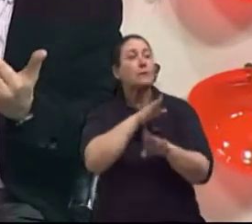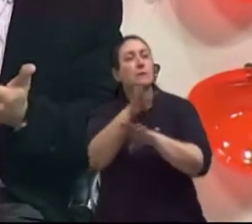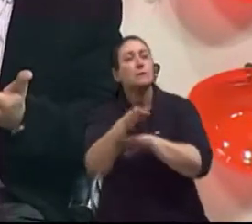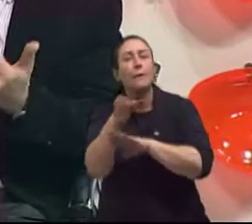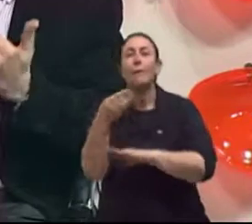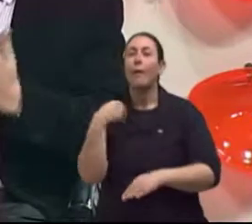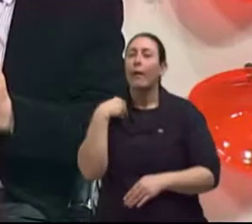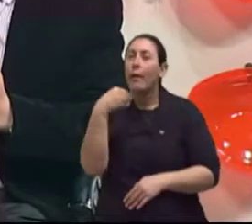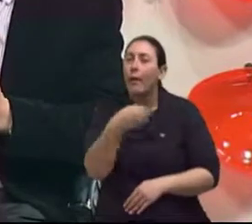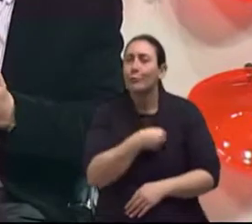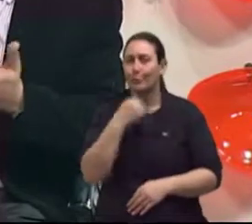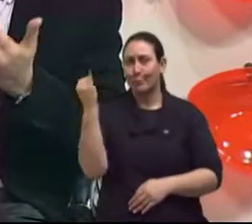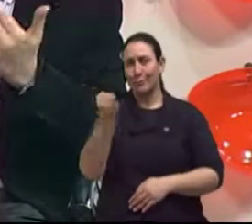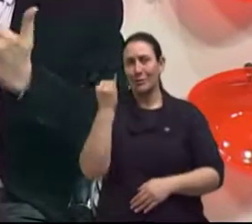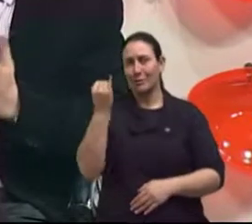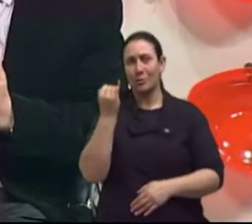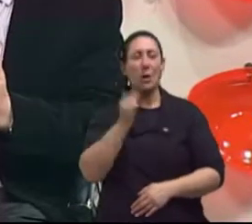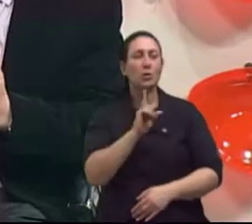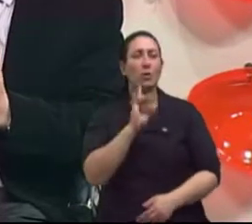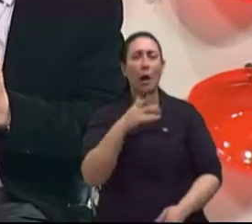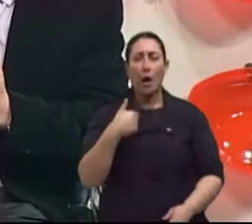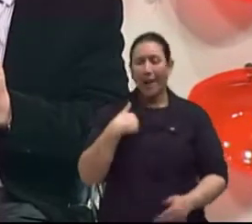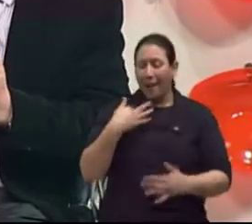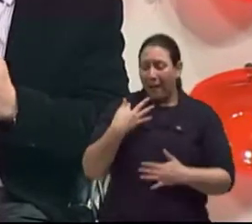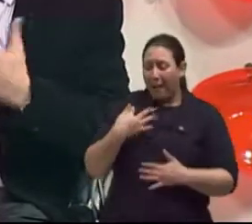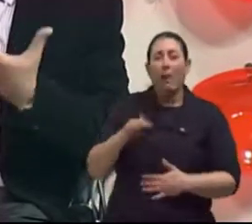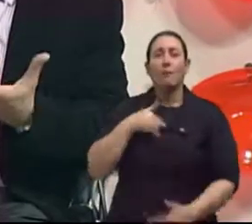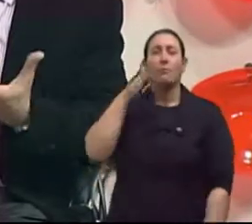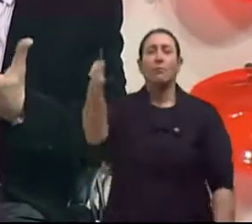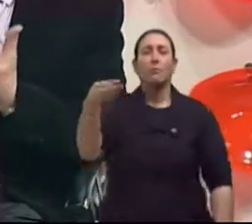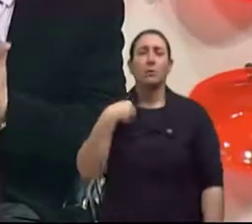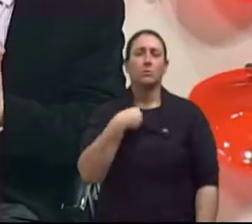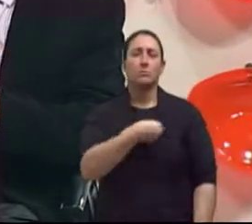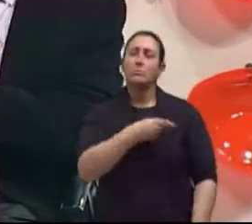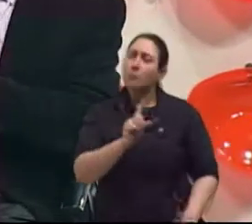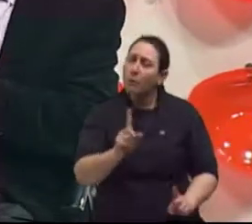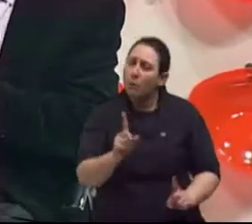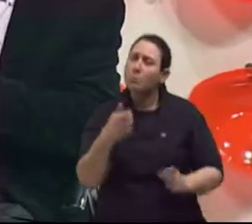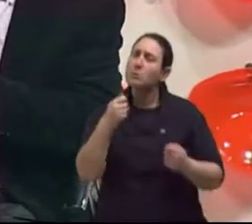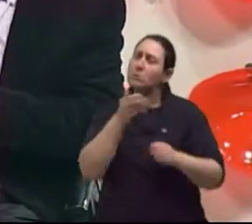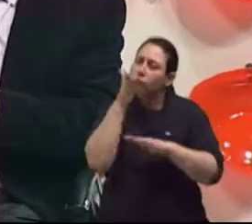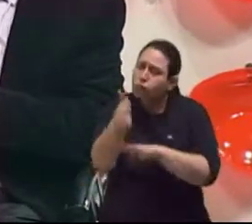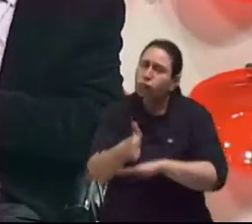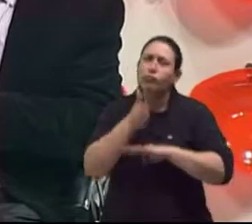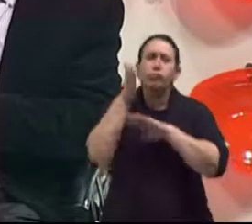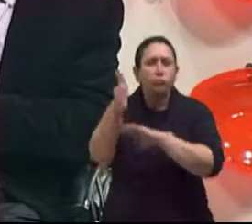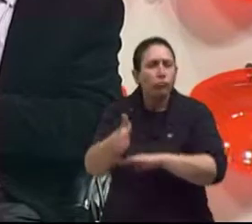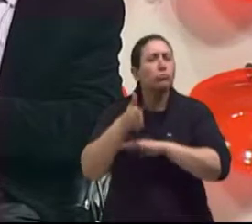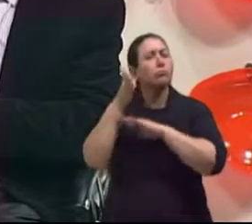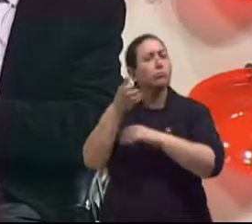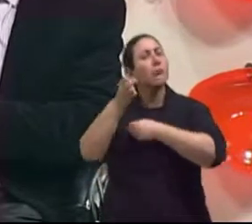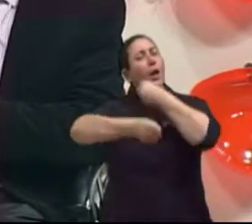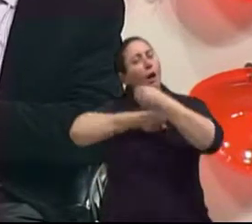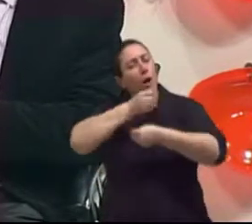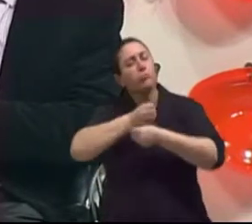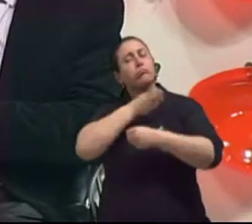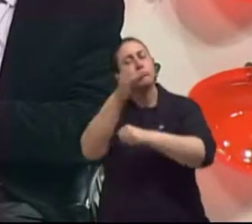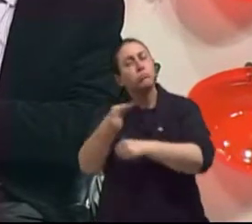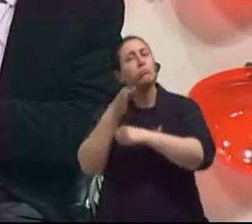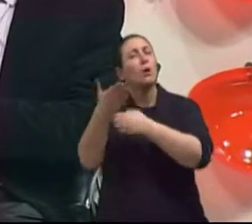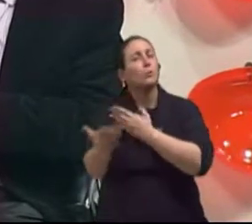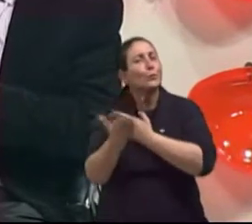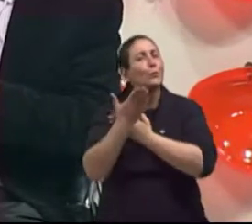não simplesmente quando eu sinto uma dor ou quando eu sinto alguma coisa diferente que eu vou no médico. Não, ir no médico significa também fazer o